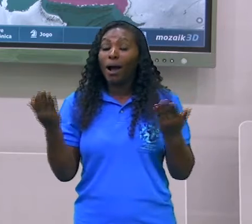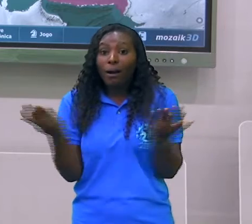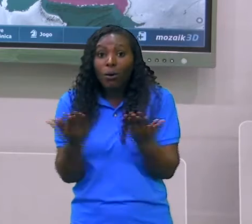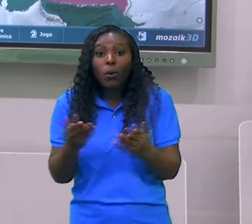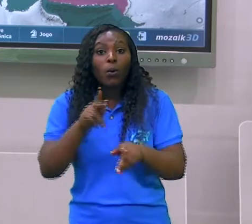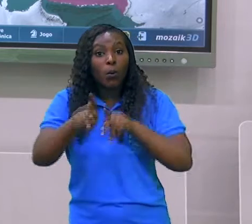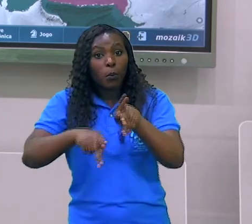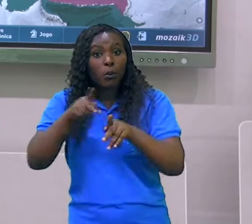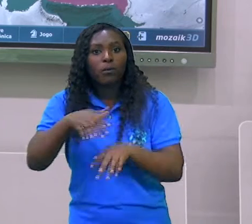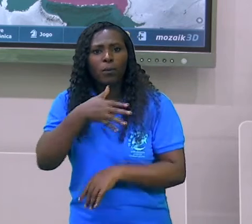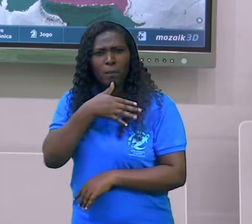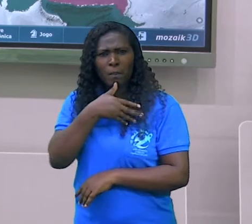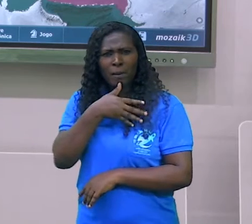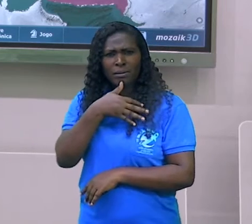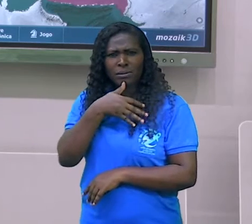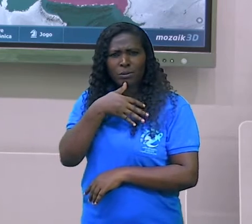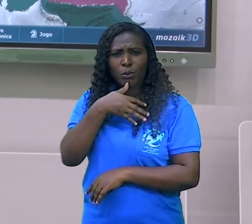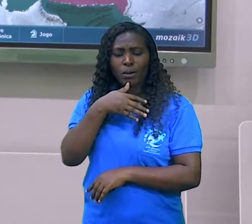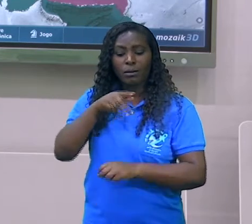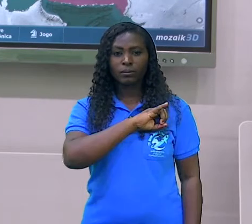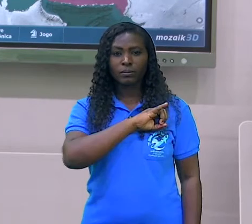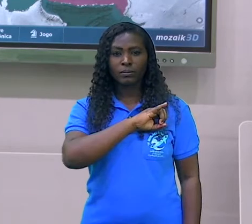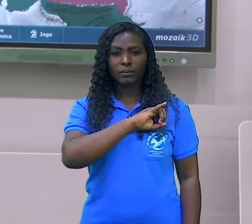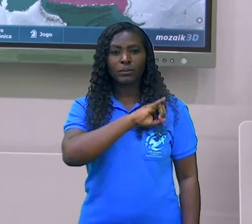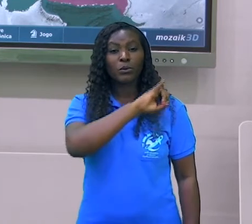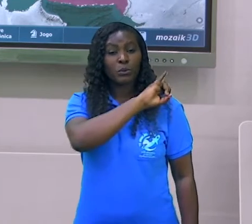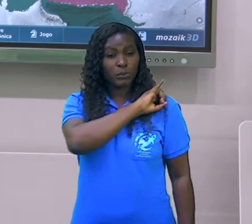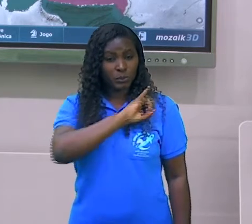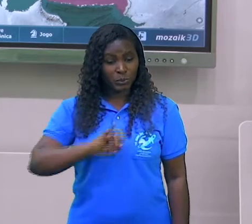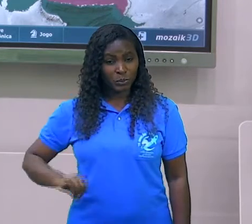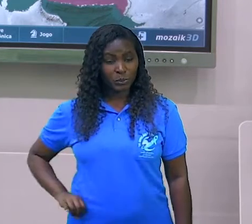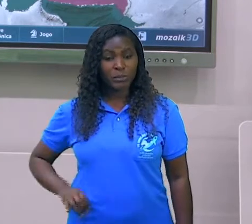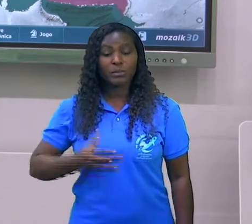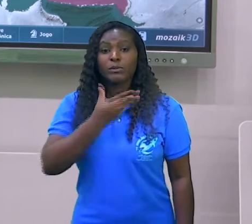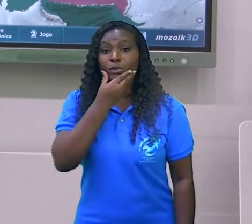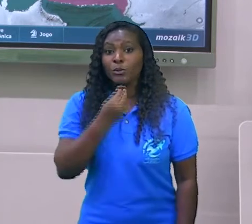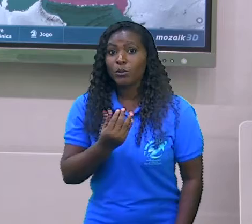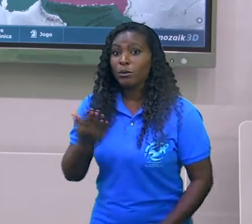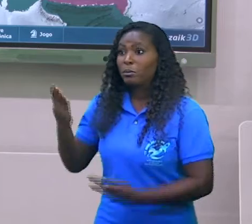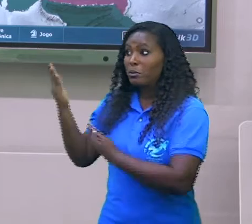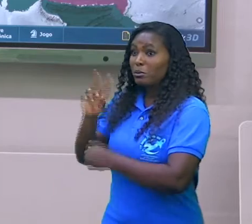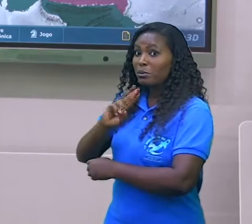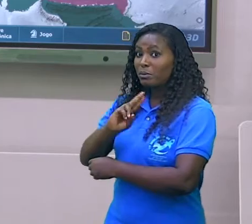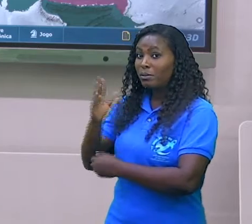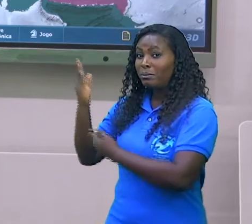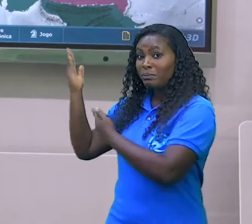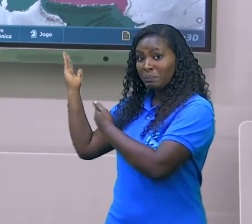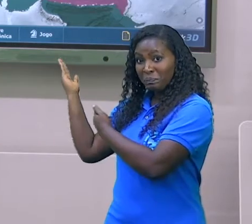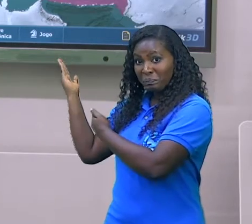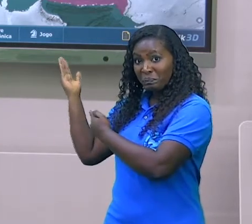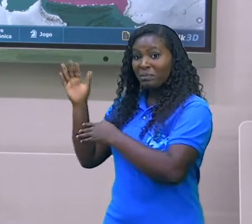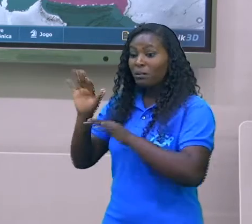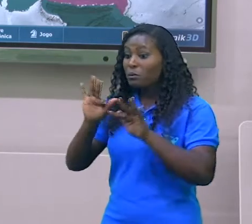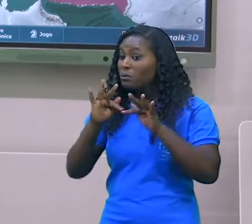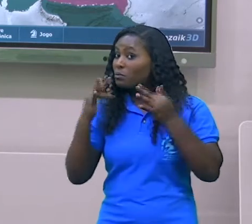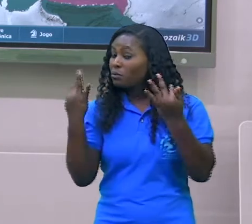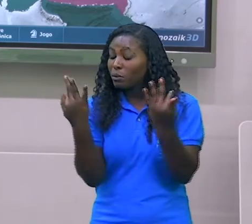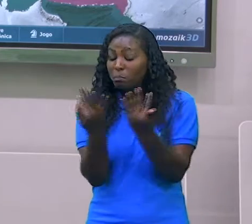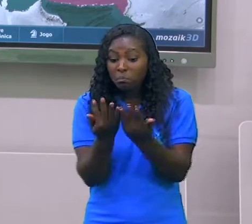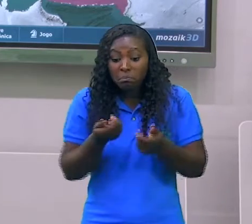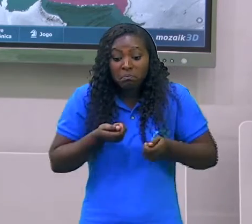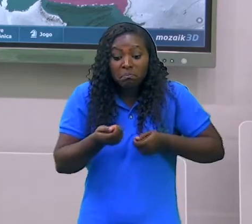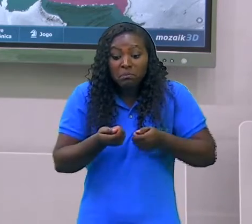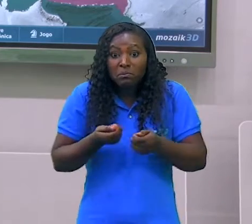que dominaram aqui o Egito, Império de Ptolomeu, essa família que dominou